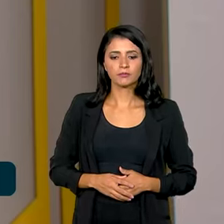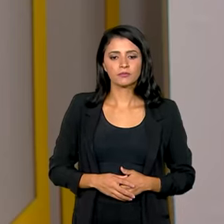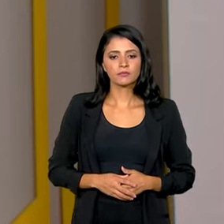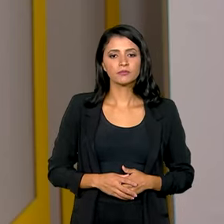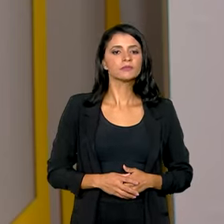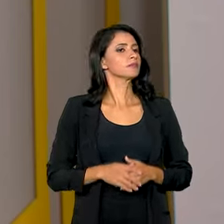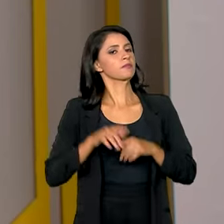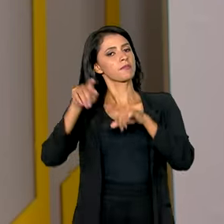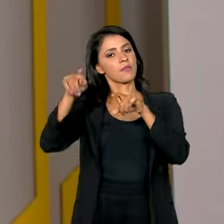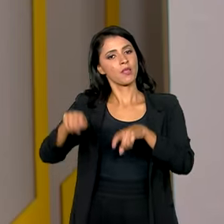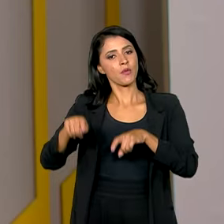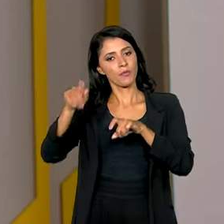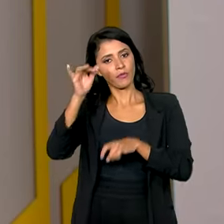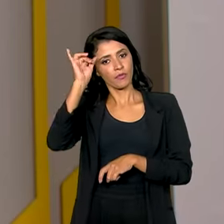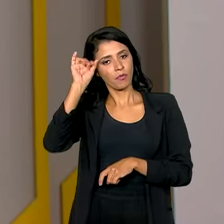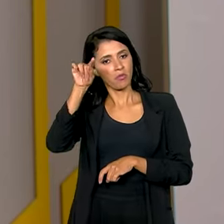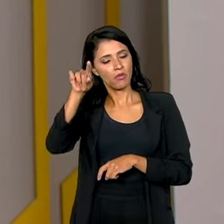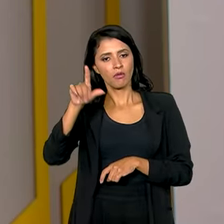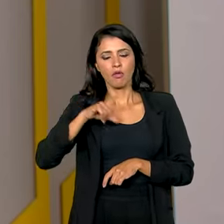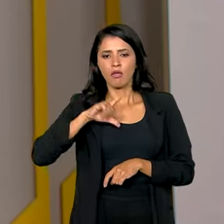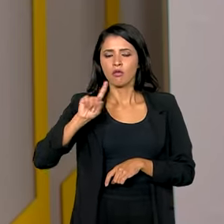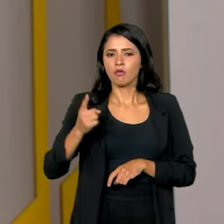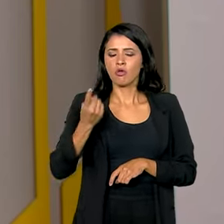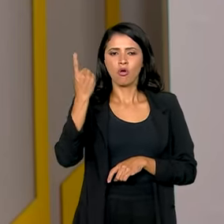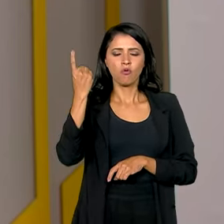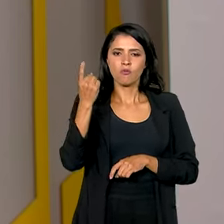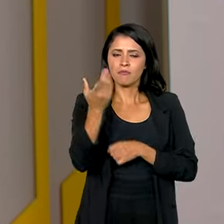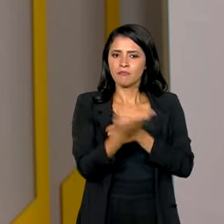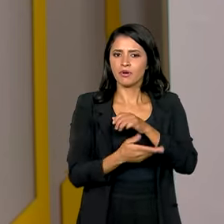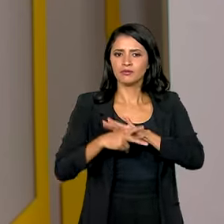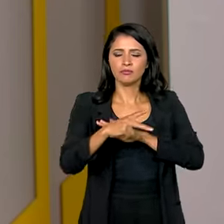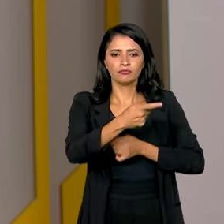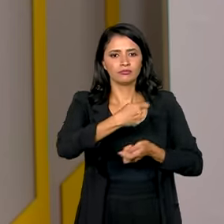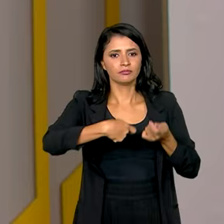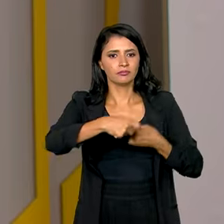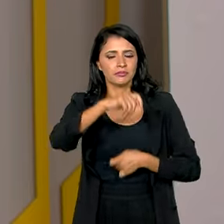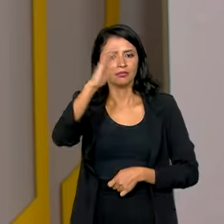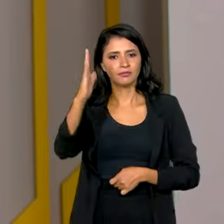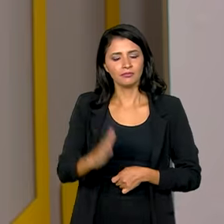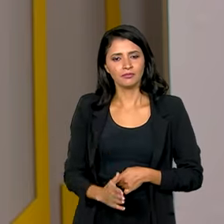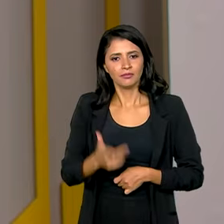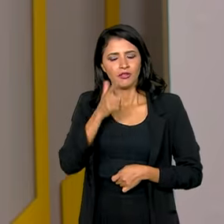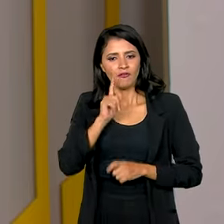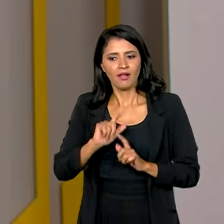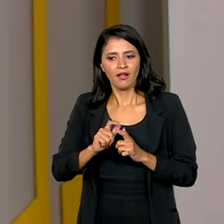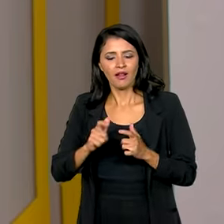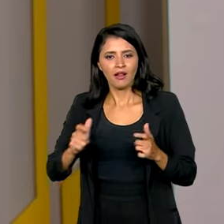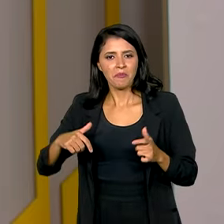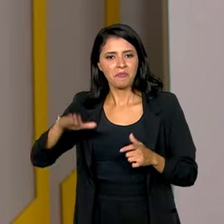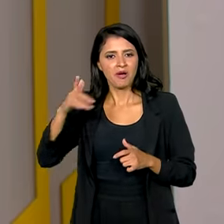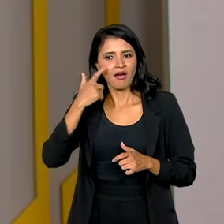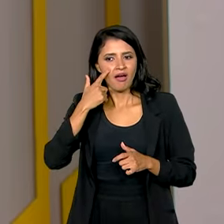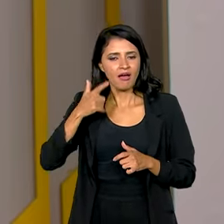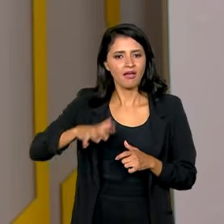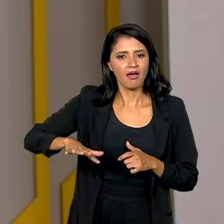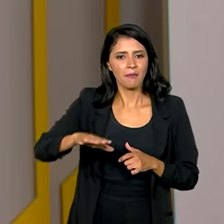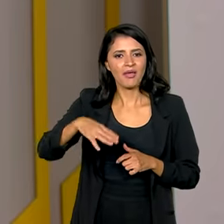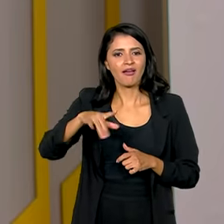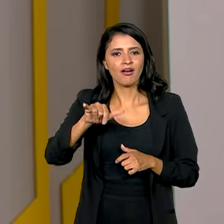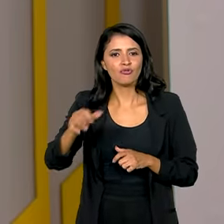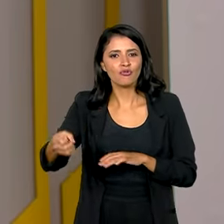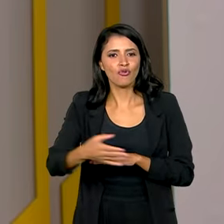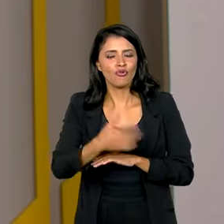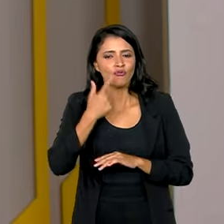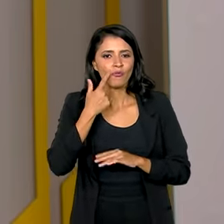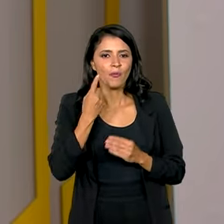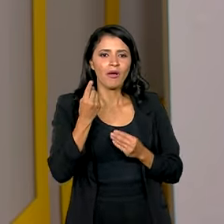A agropecuária brasileira tem sido um dos pilares da economia nacional e vem conquistando cada vez mais novos mercados. Mas